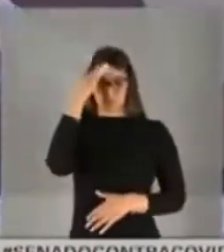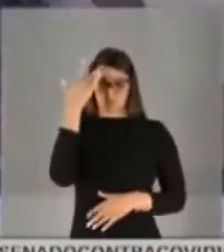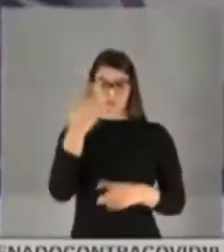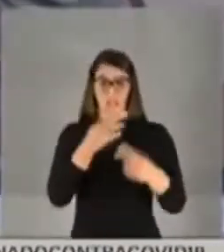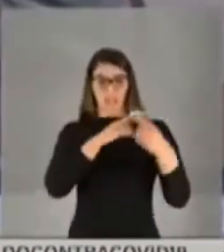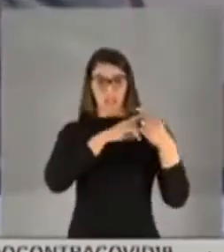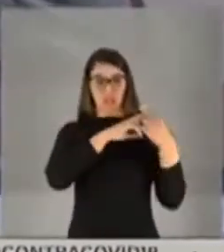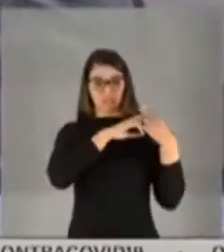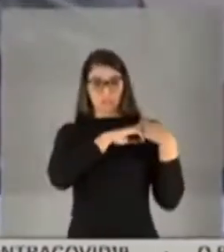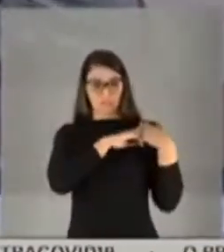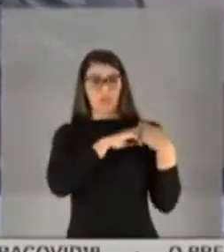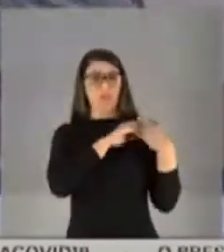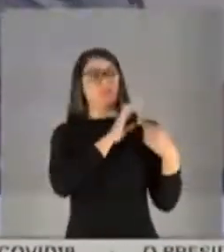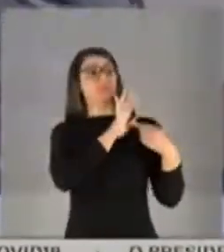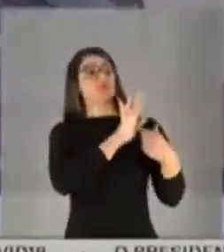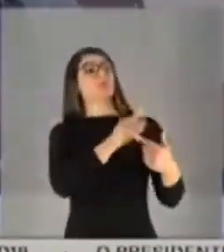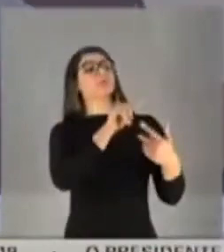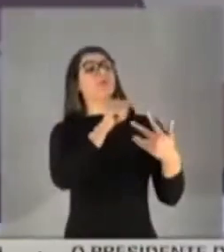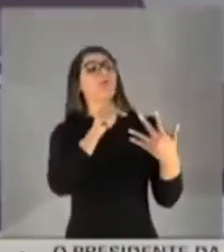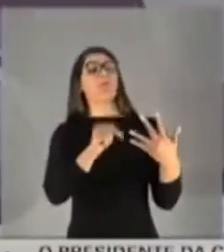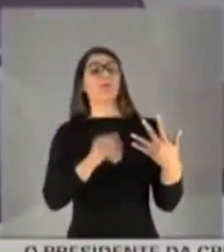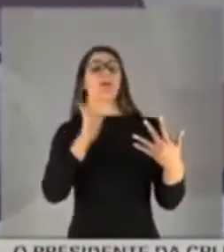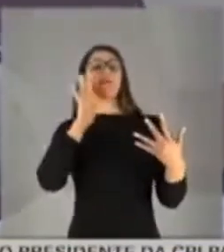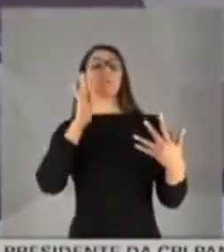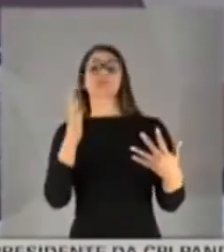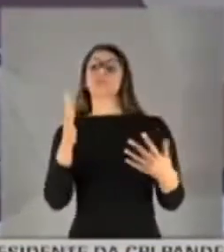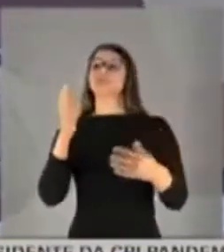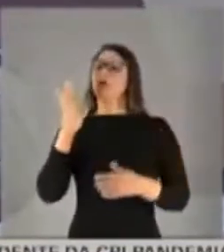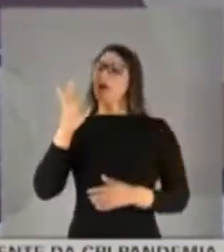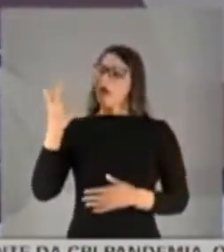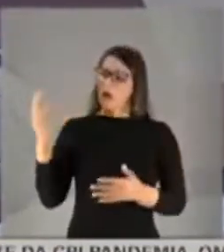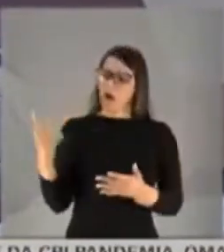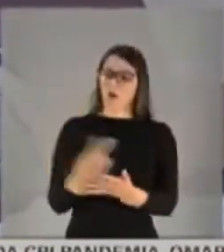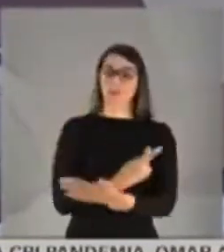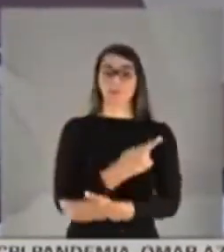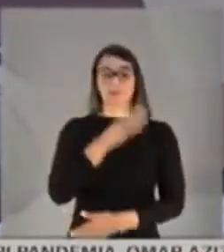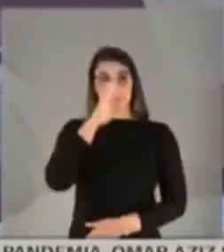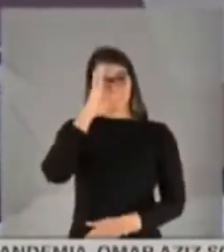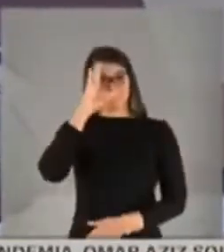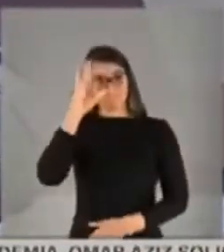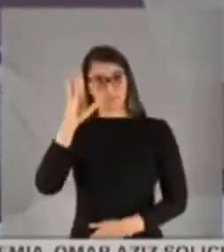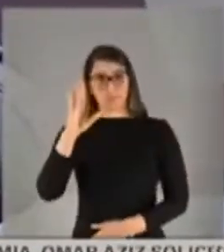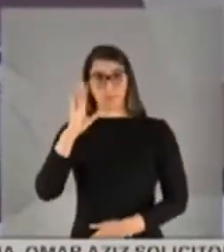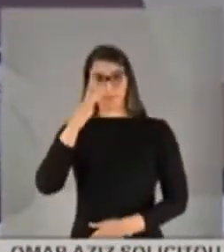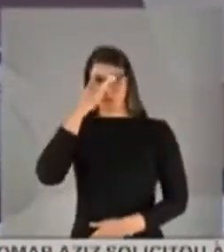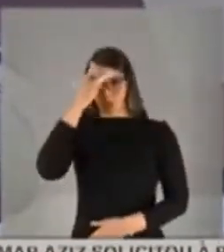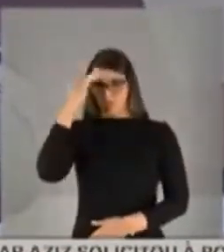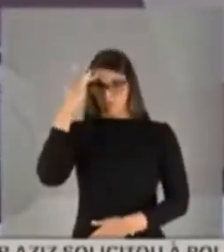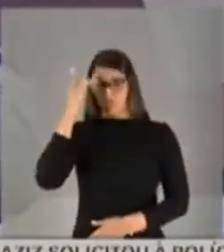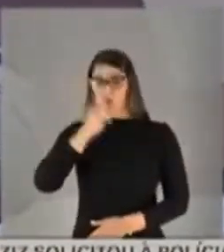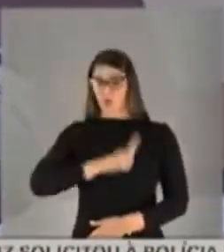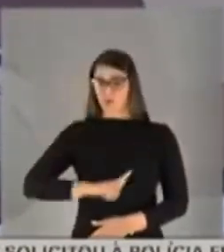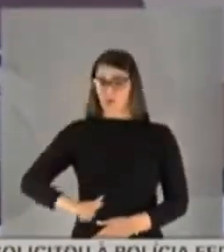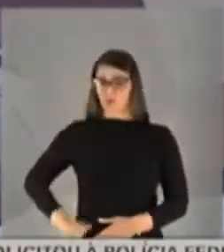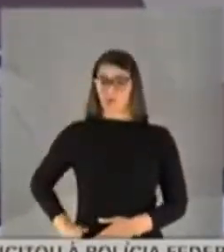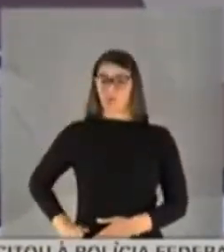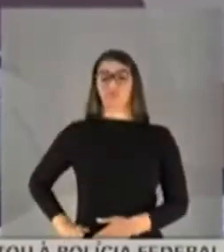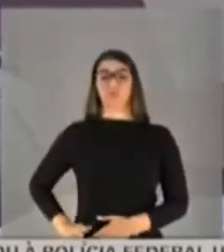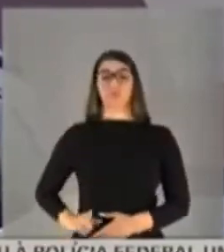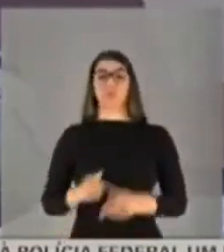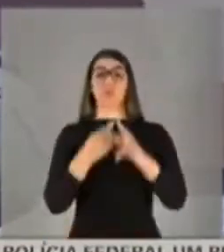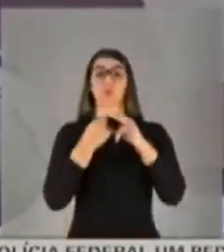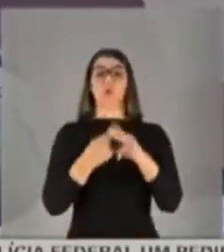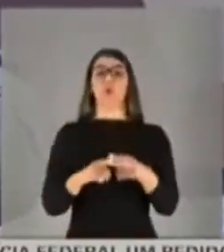sejam apontados, as decisões sejam tomadas e principalmente para que essas autoridades passassem a